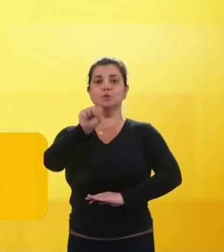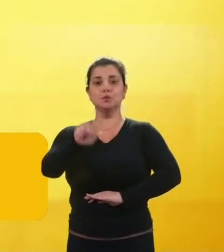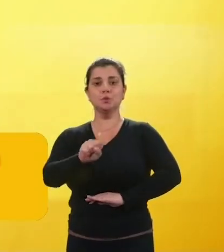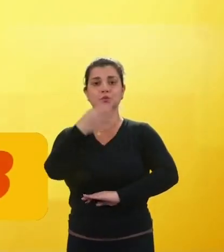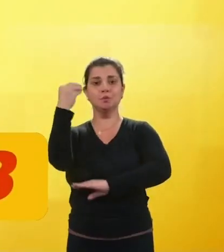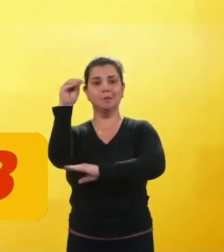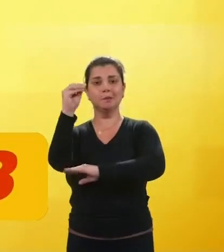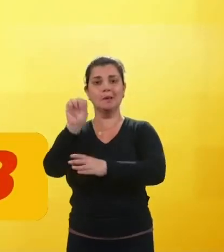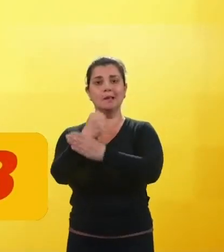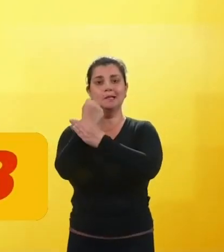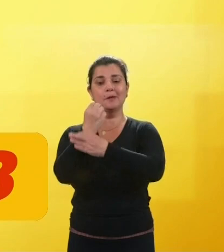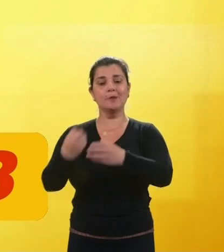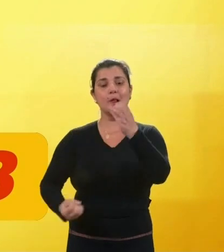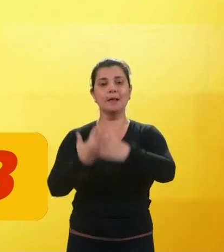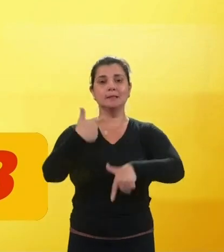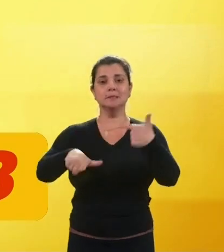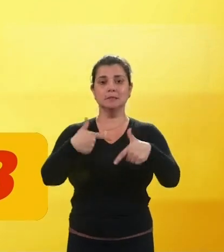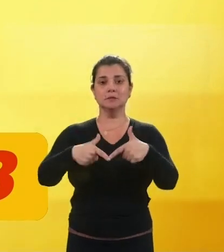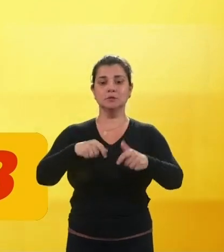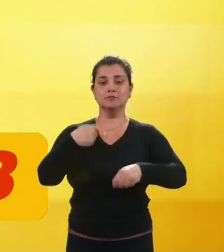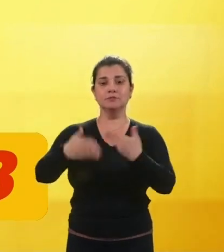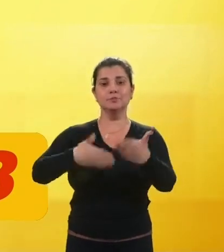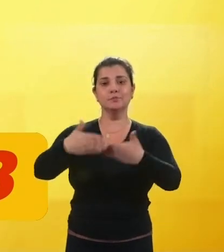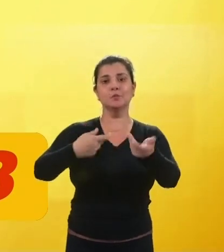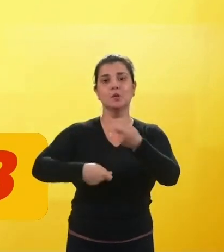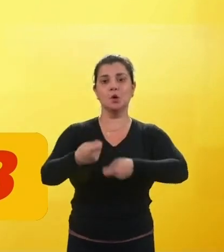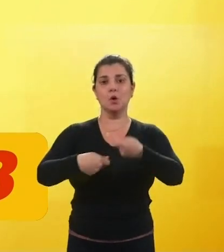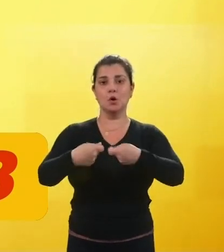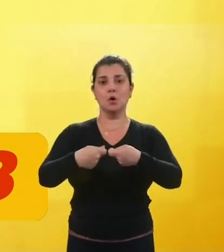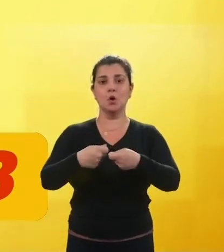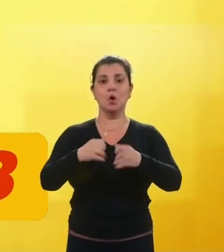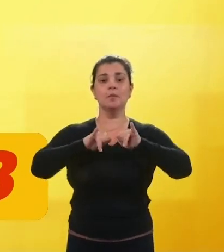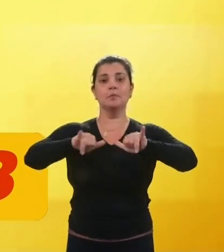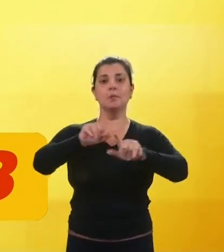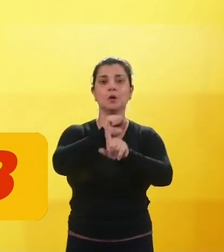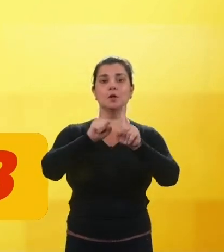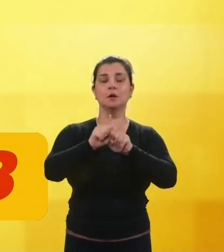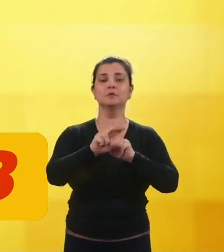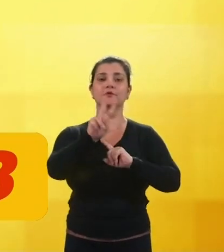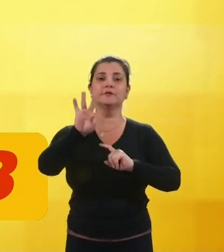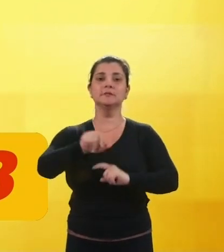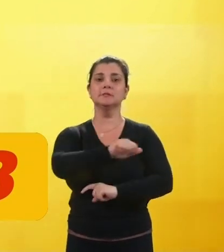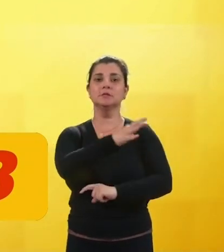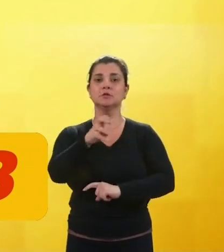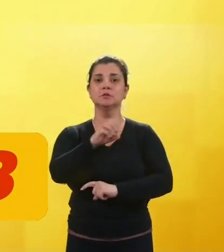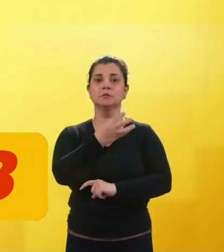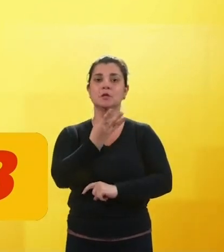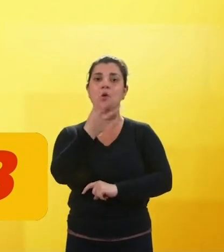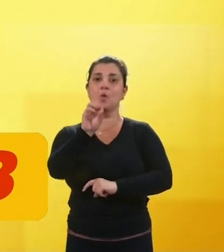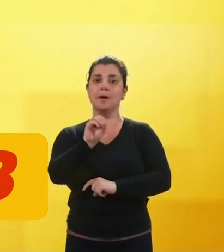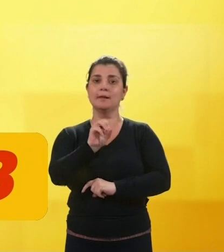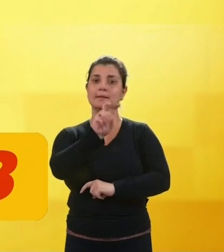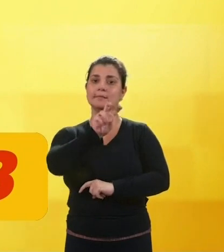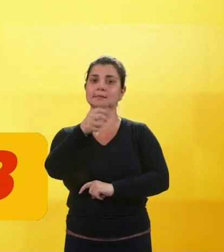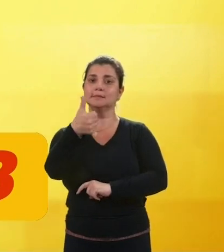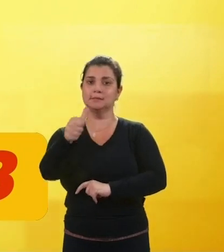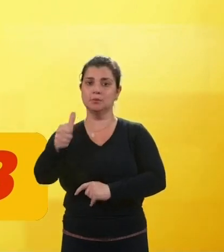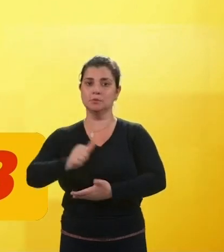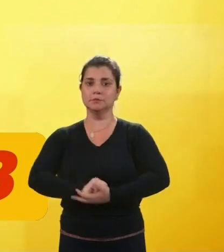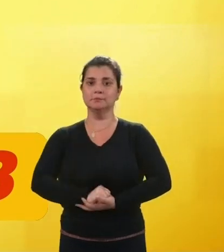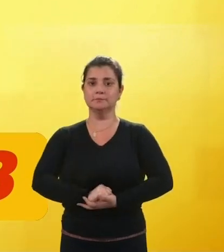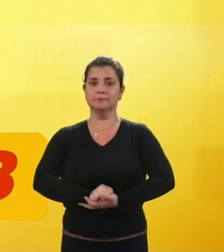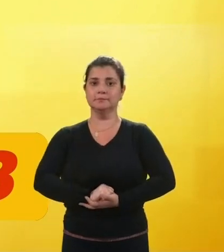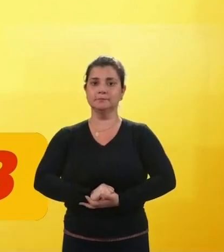Eu sou da Zona Sul de Porto Alegre e defendo geração de empregos e desenvolvimento econômico como programas sociais. Eu sou Volta em Círculos do